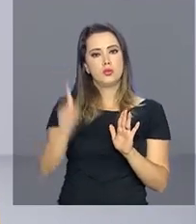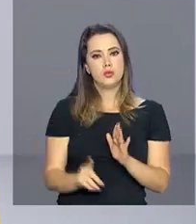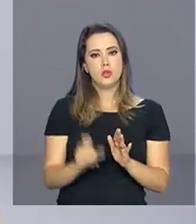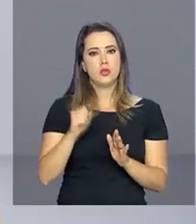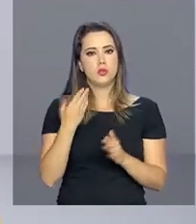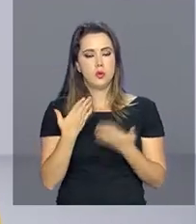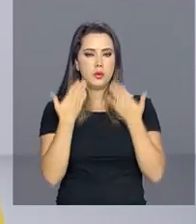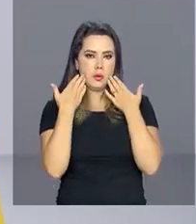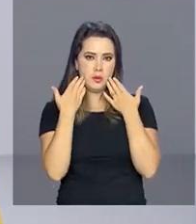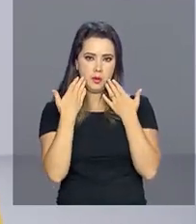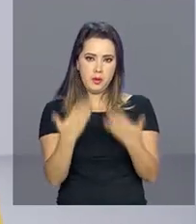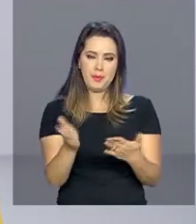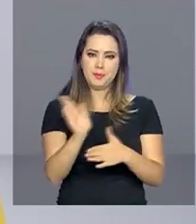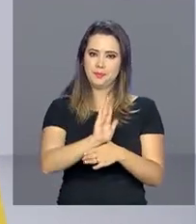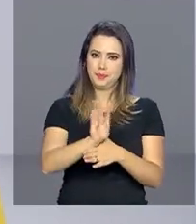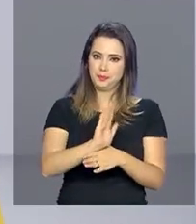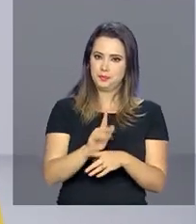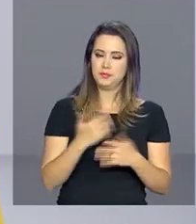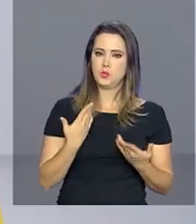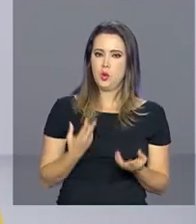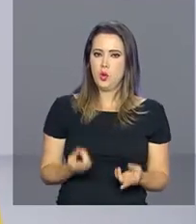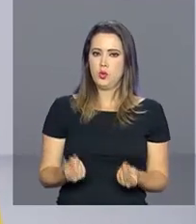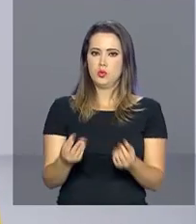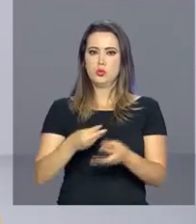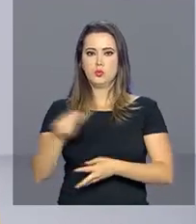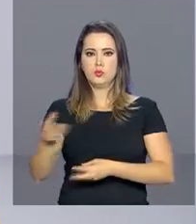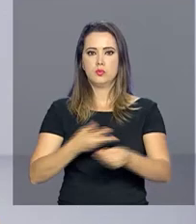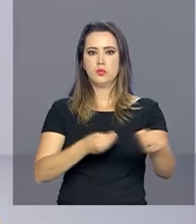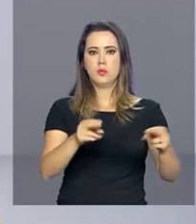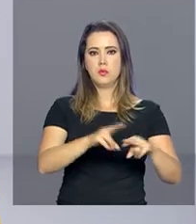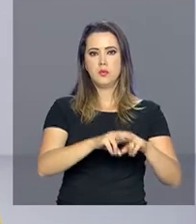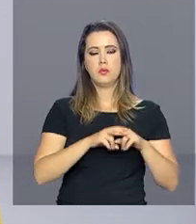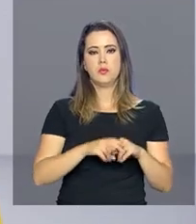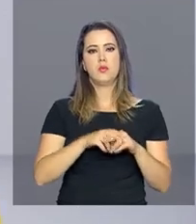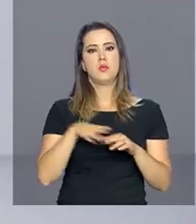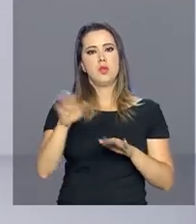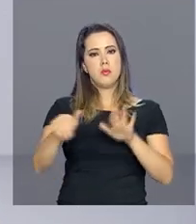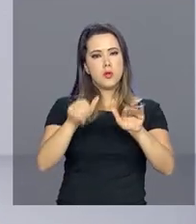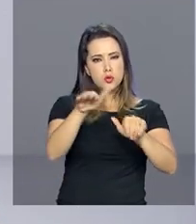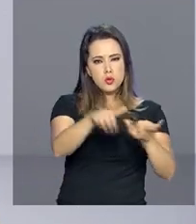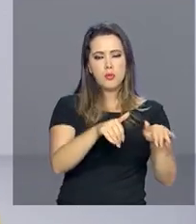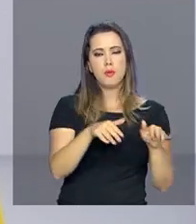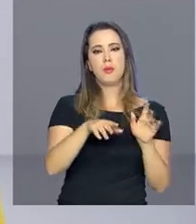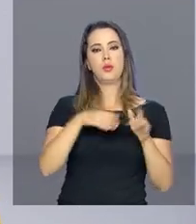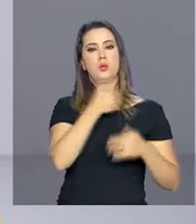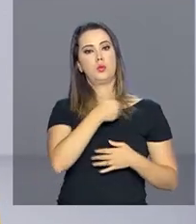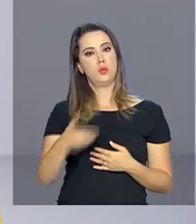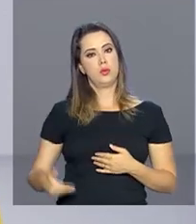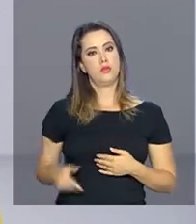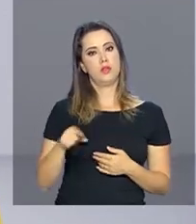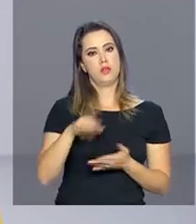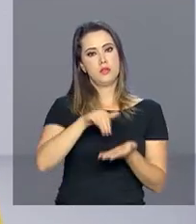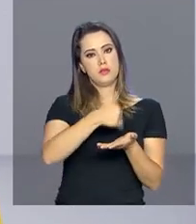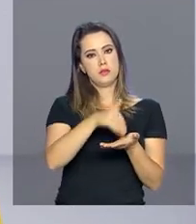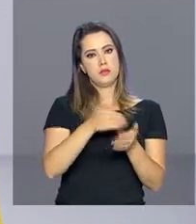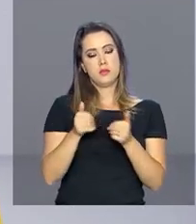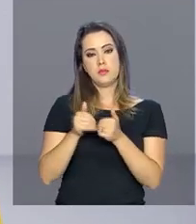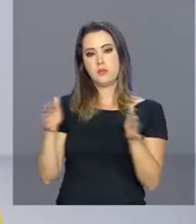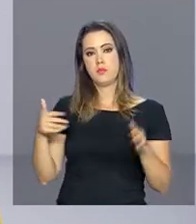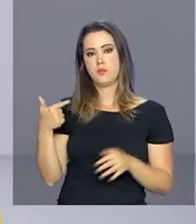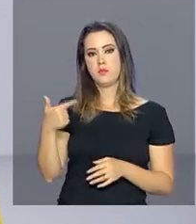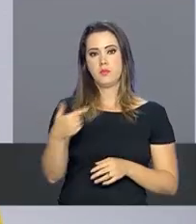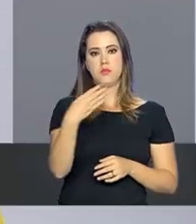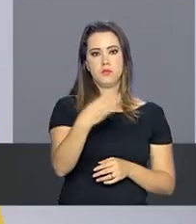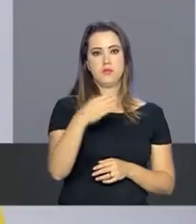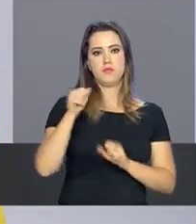cinematográficas. Os recursos serão distribuídos por meio de uma chamada pública. E as inscrições estão abertas até